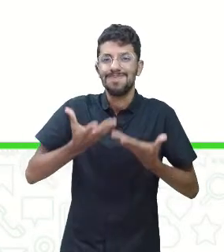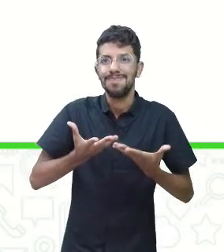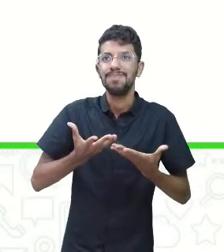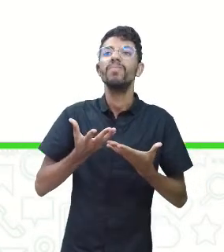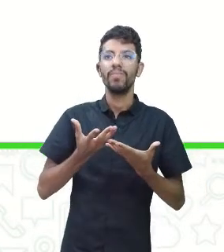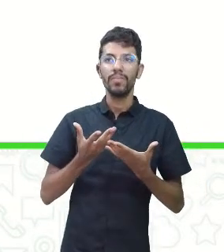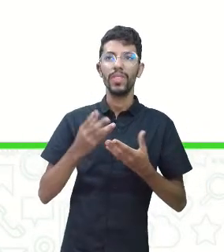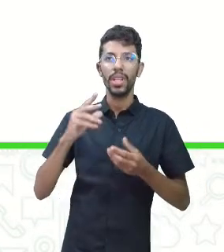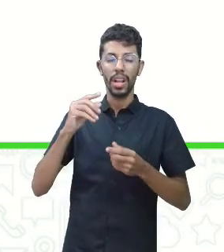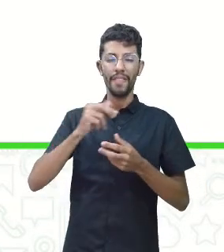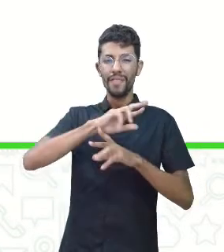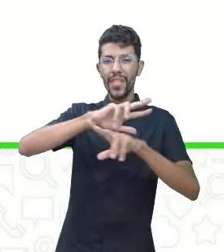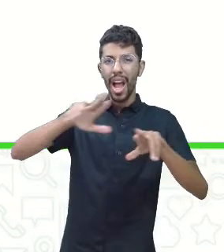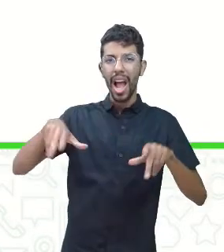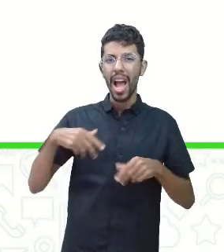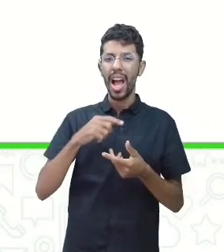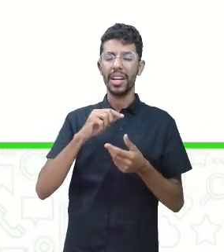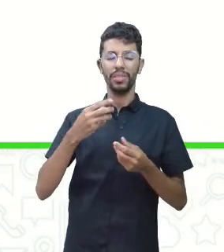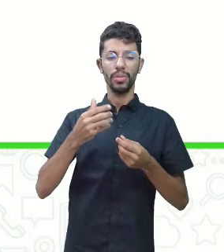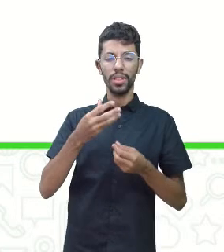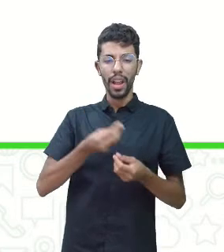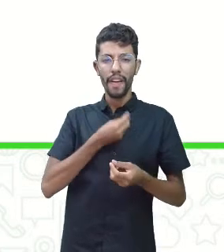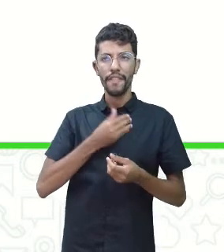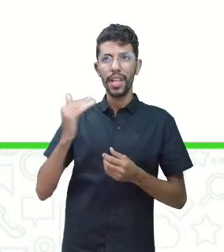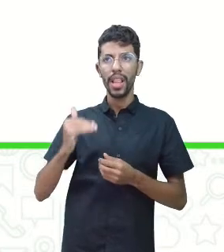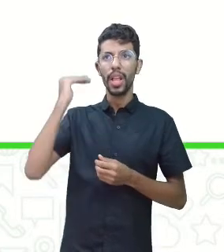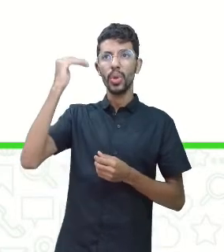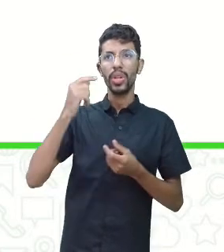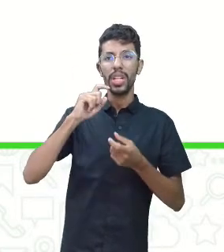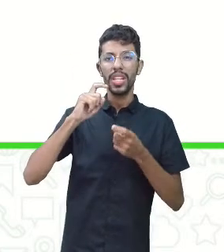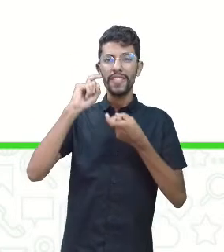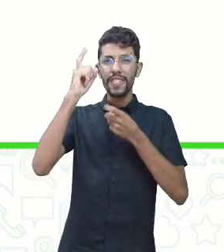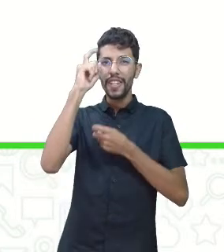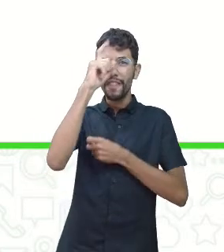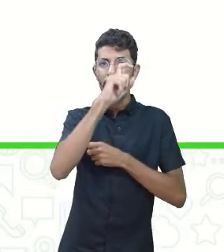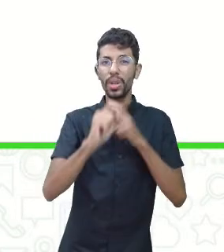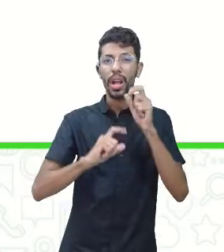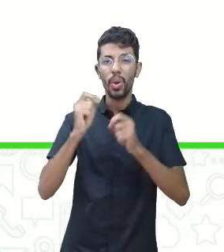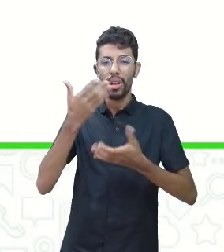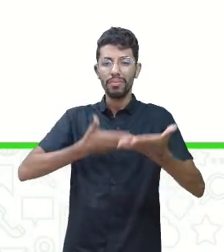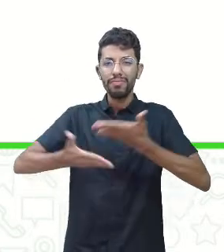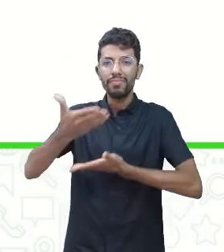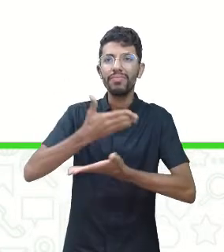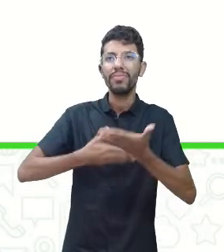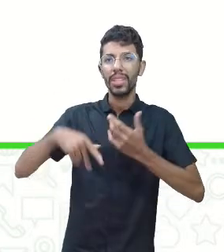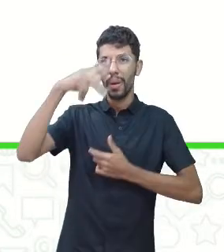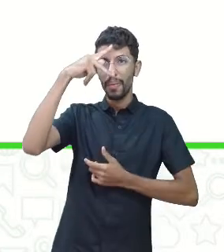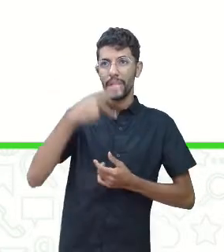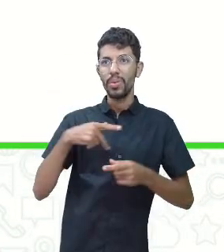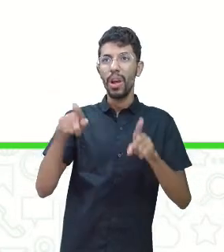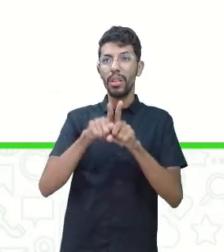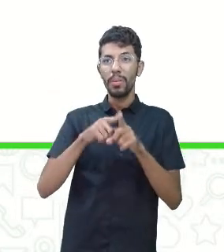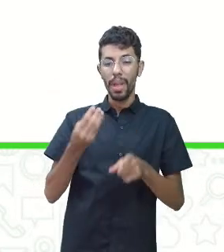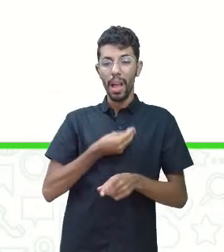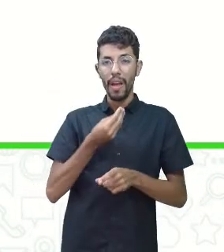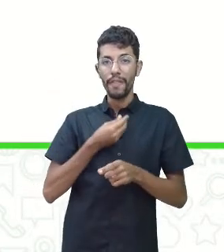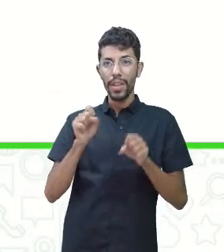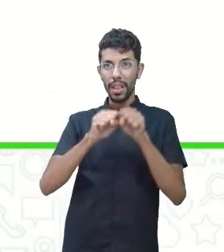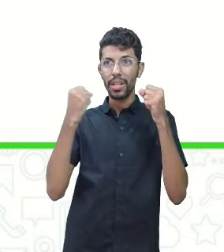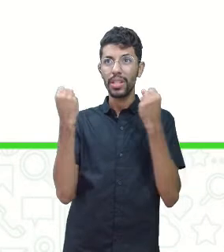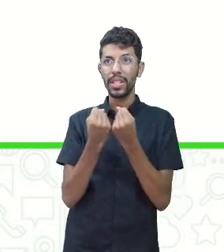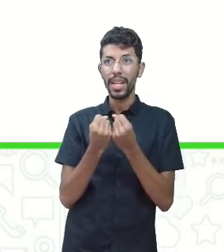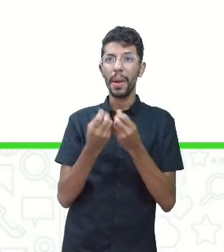em sua vida adulta, dificultando as relações pessoais, a vida em sociedade, afetando sua carreira